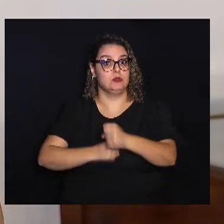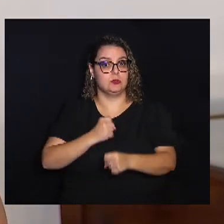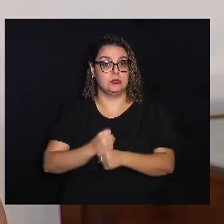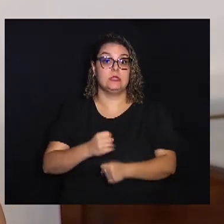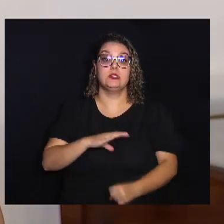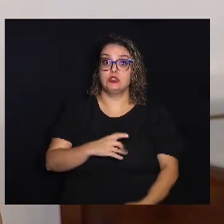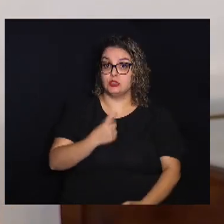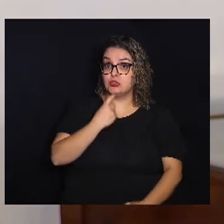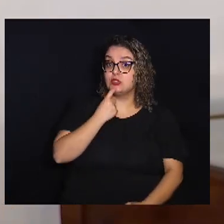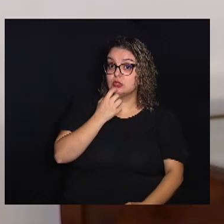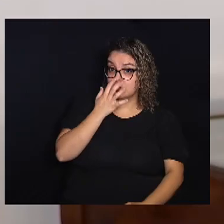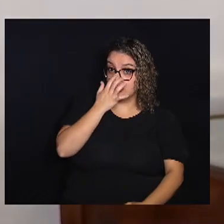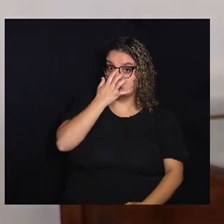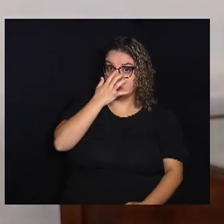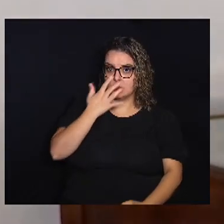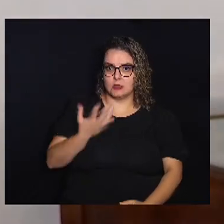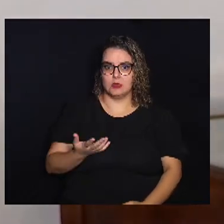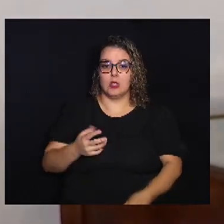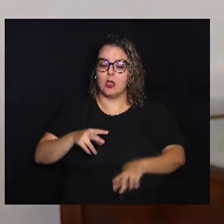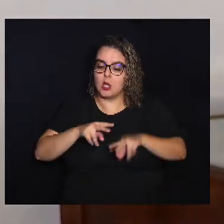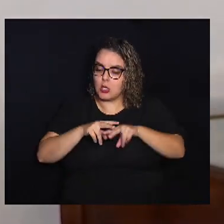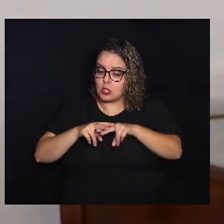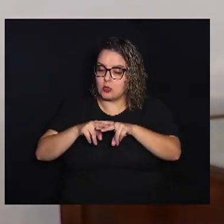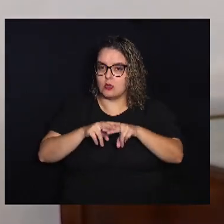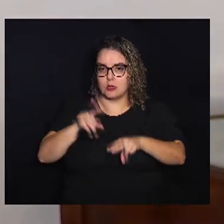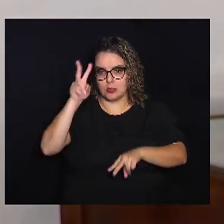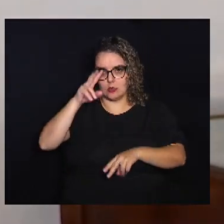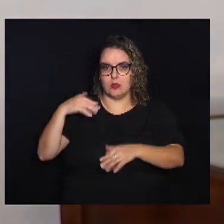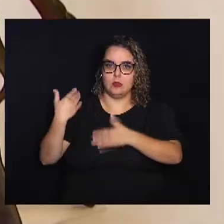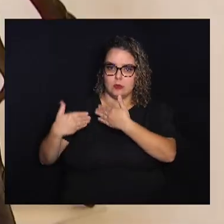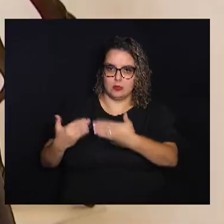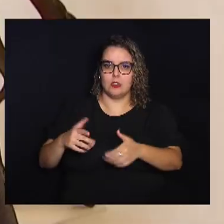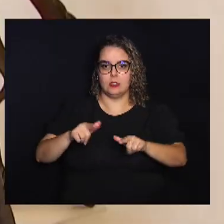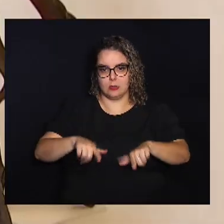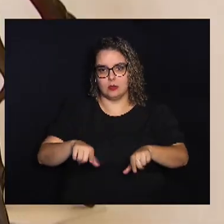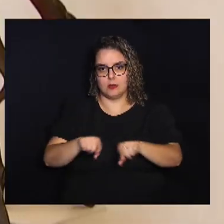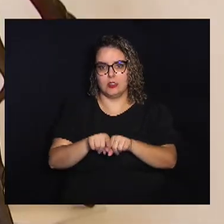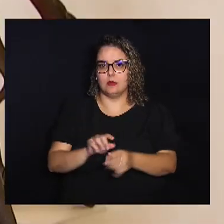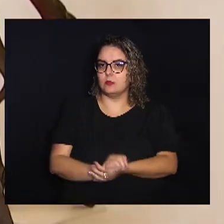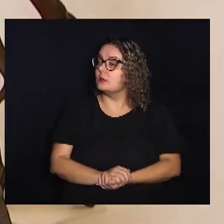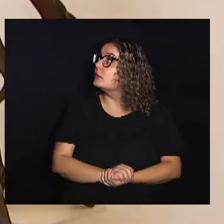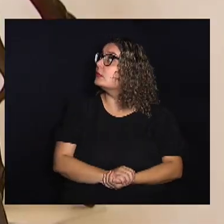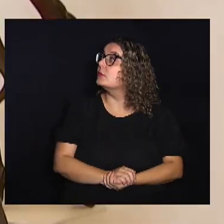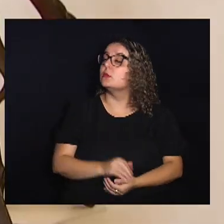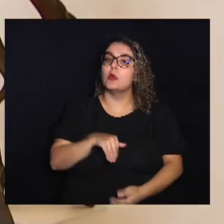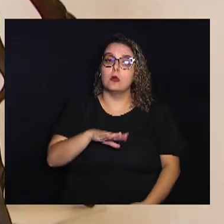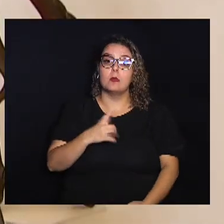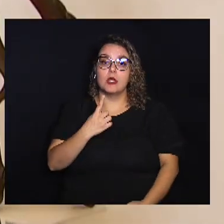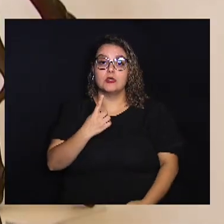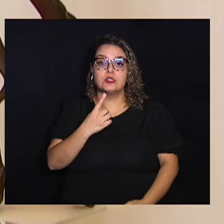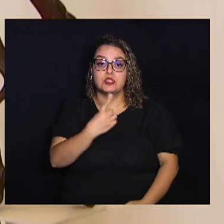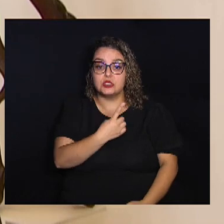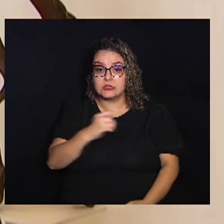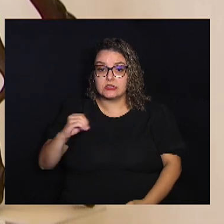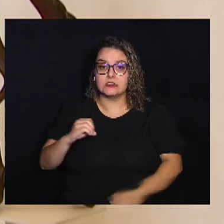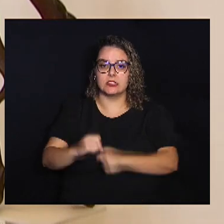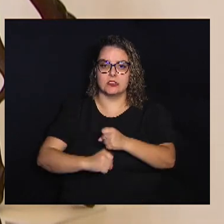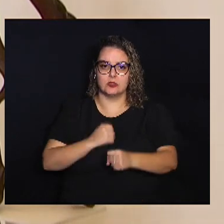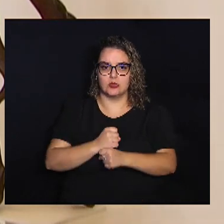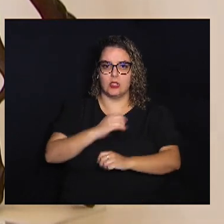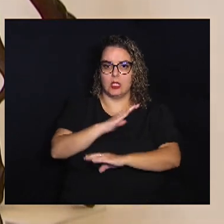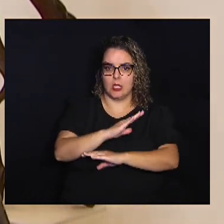Campinas Ou seja, revendo A nossa história local Também Por mais de um século A Câmara foi uma das únicas